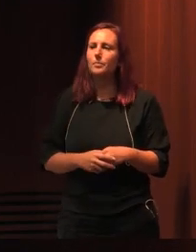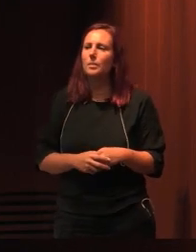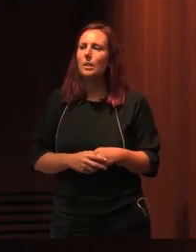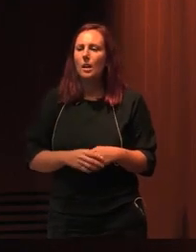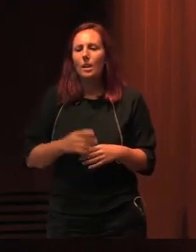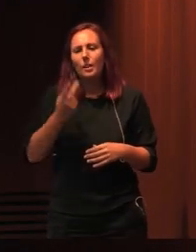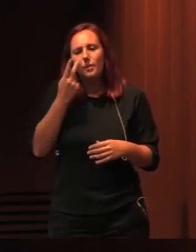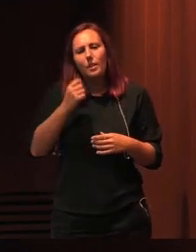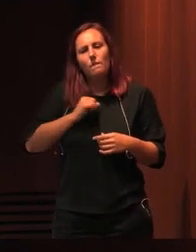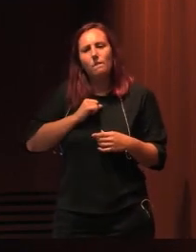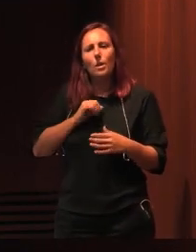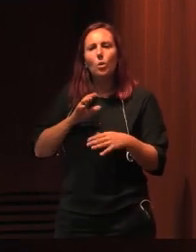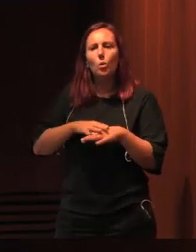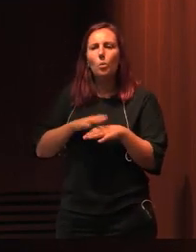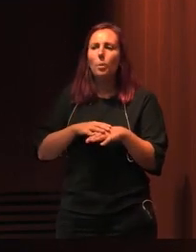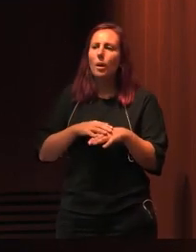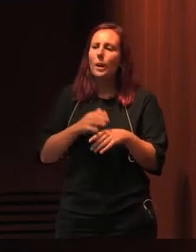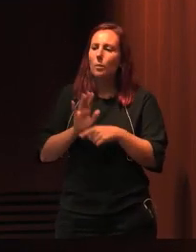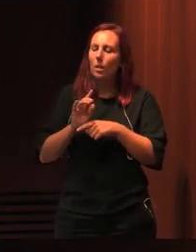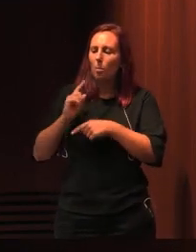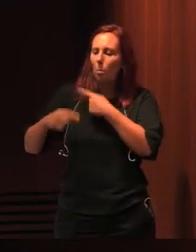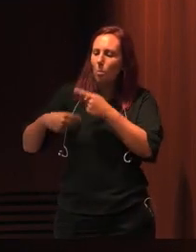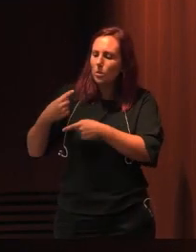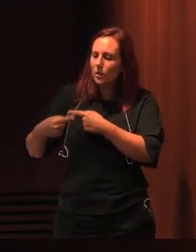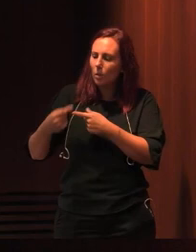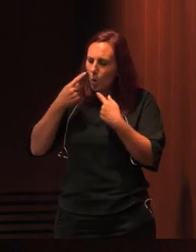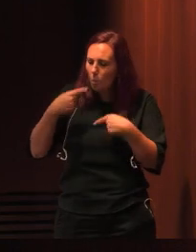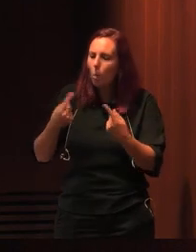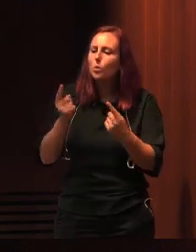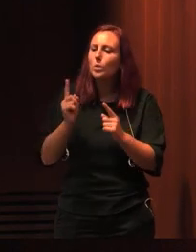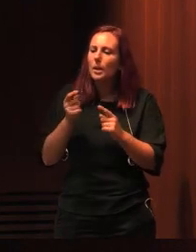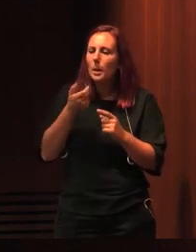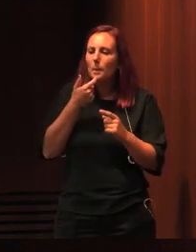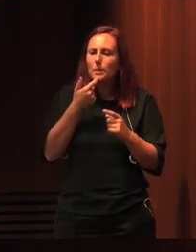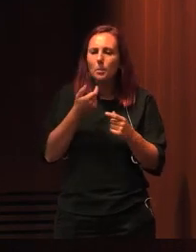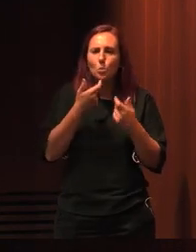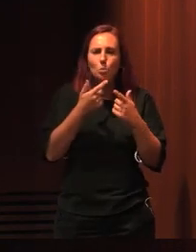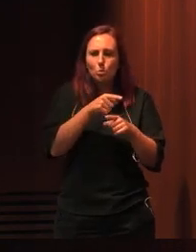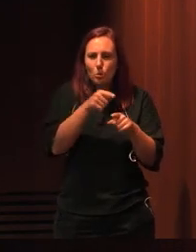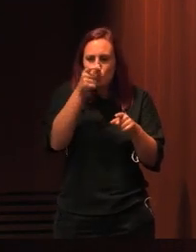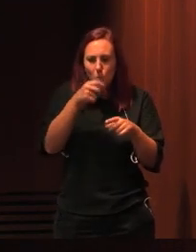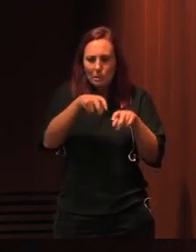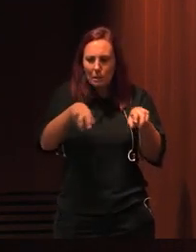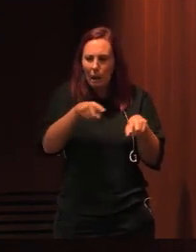E autobiográfico no sentido em que reporta para uma geração que é uma geração que precede a quase totalidade das pessoas sentadas nesta sala.